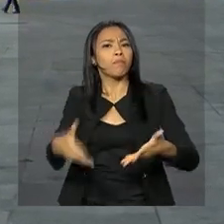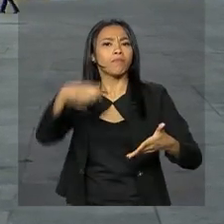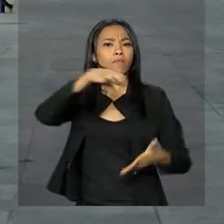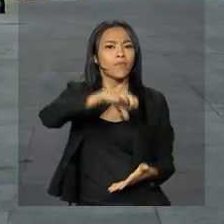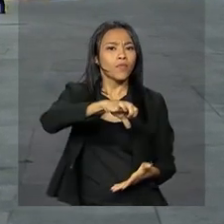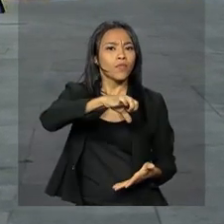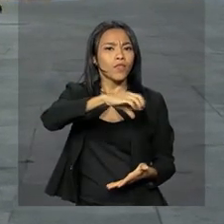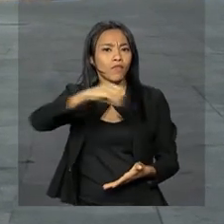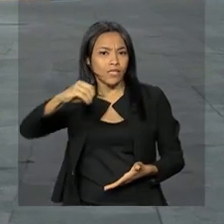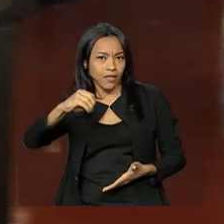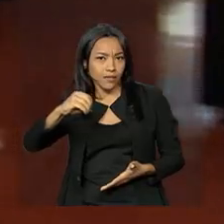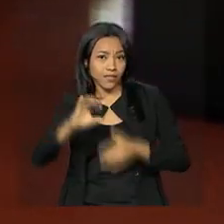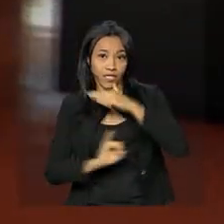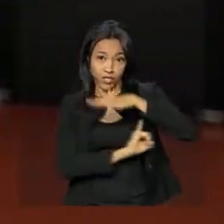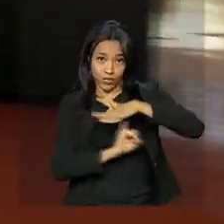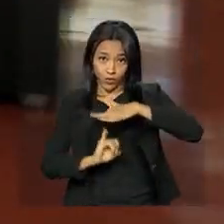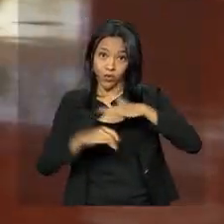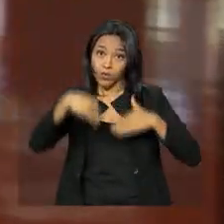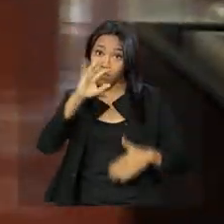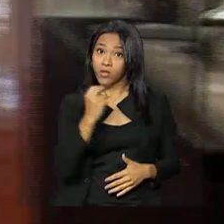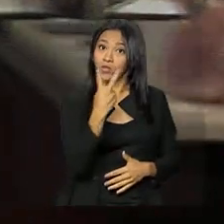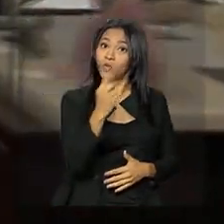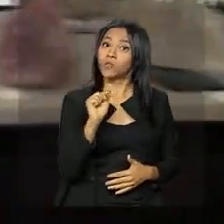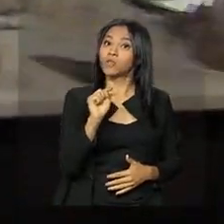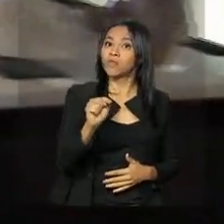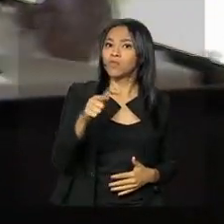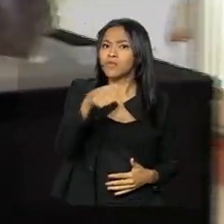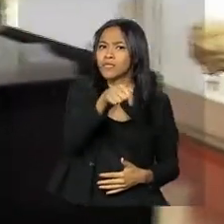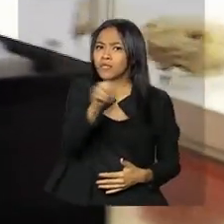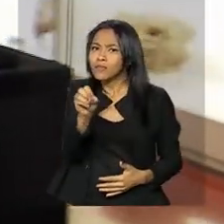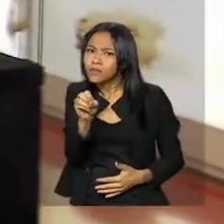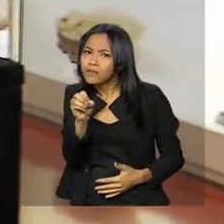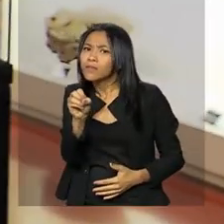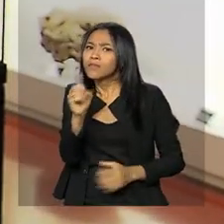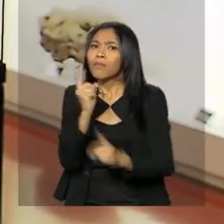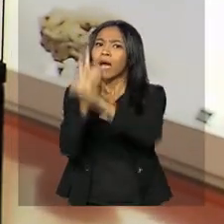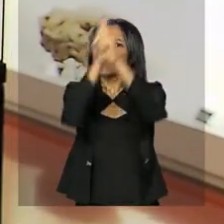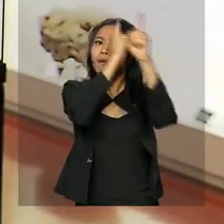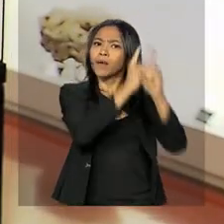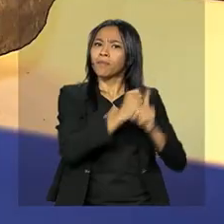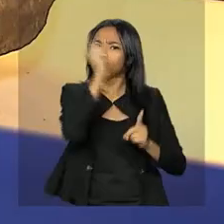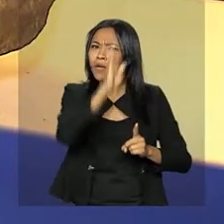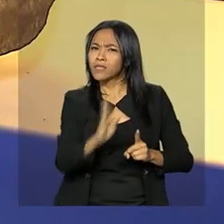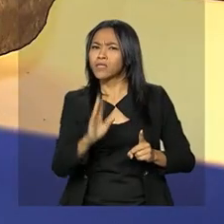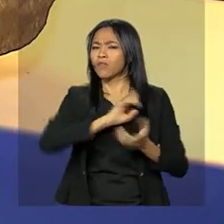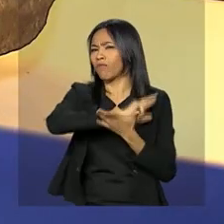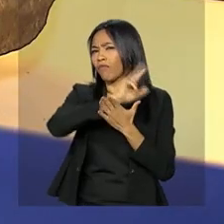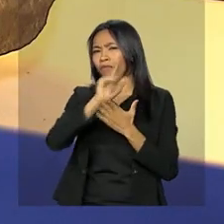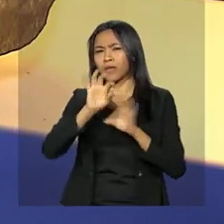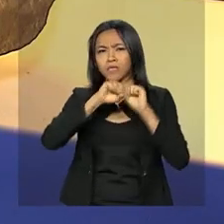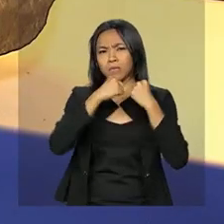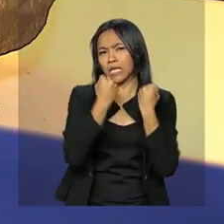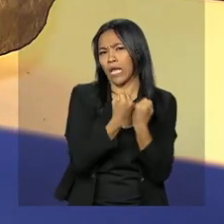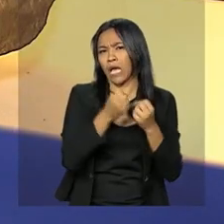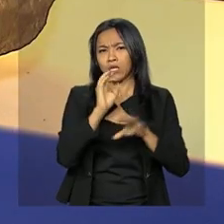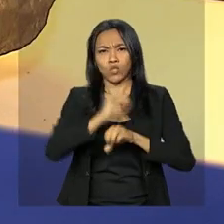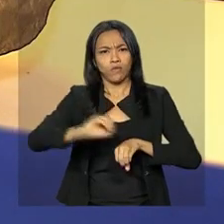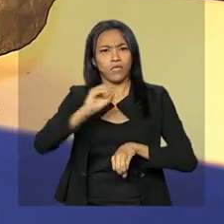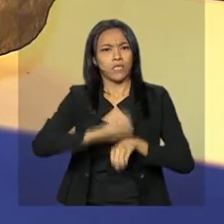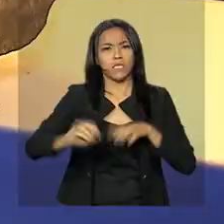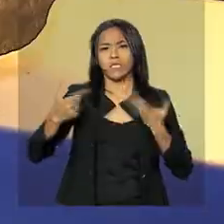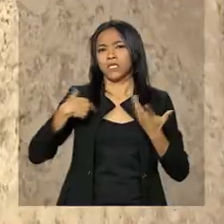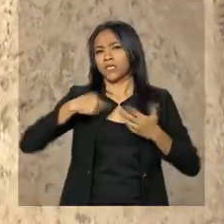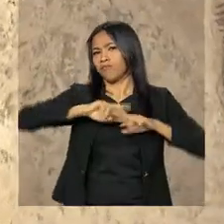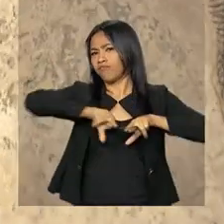instituições com mais de 2.700 eventos em todo o país. Diversos seminários, oficinas, ações educativas